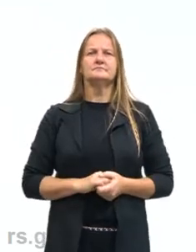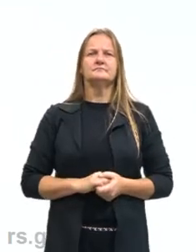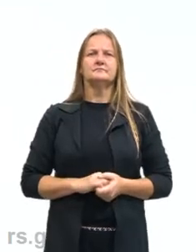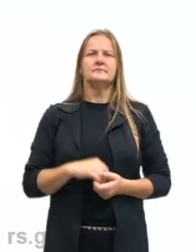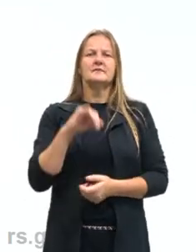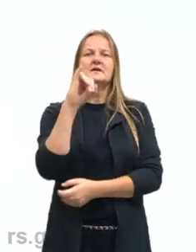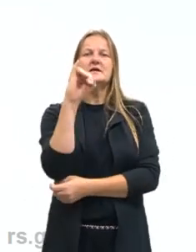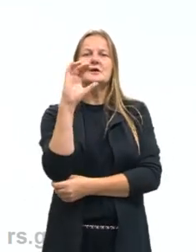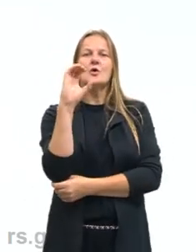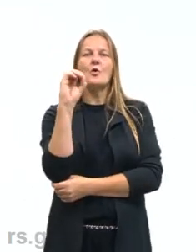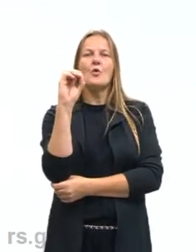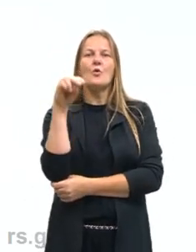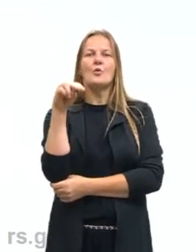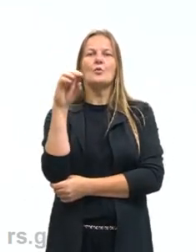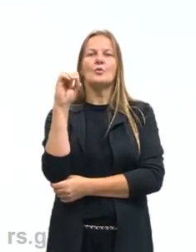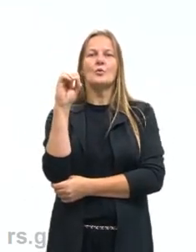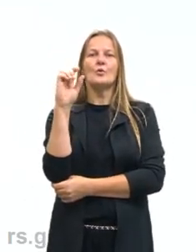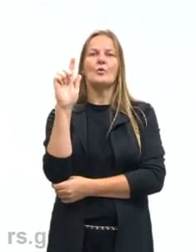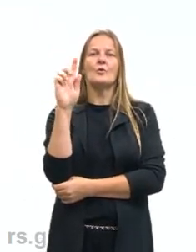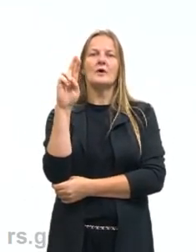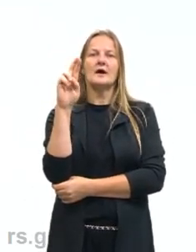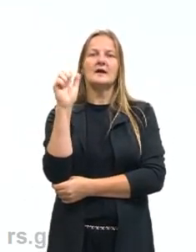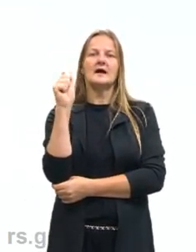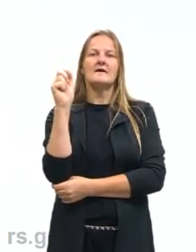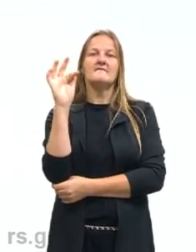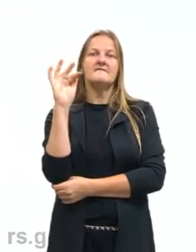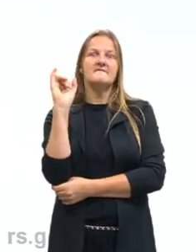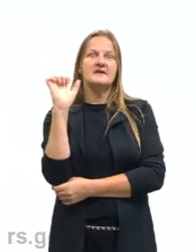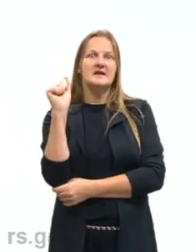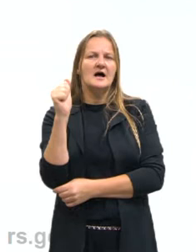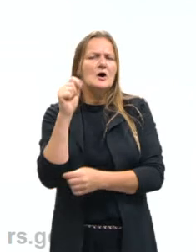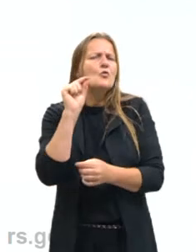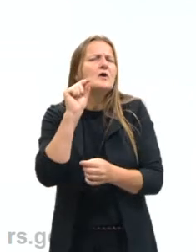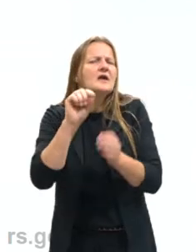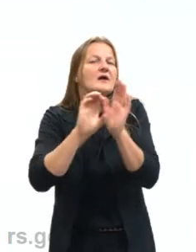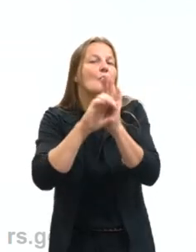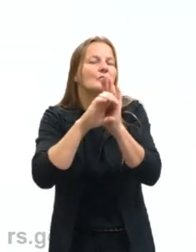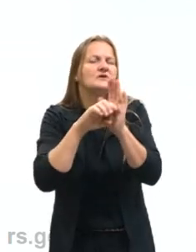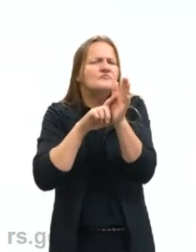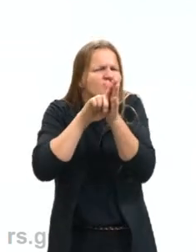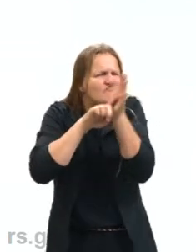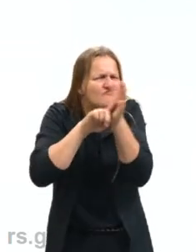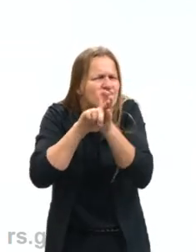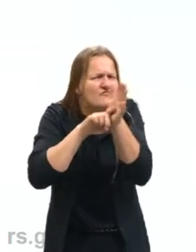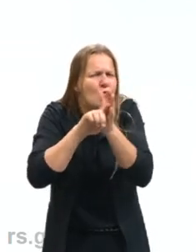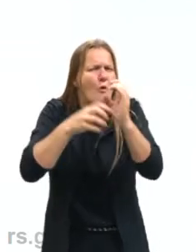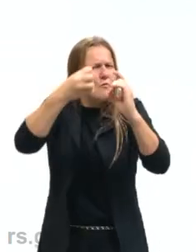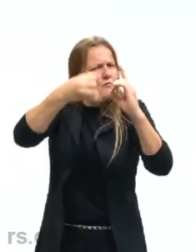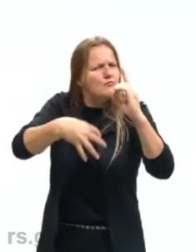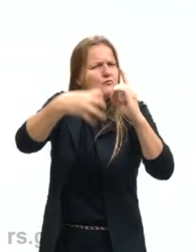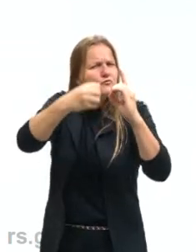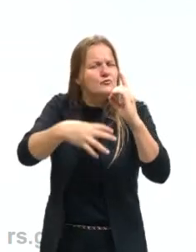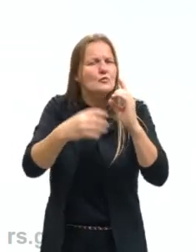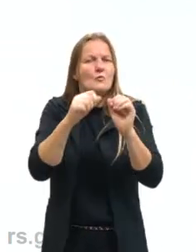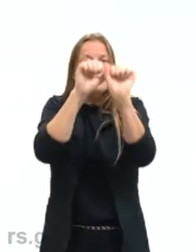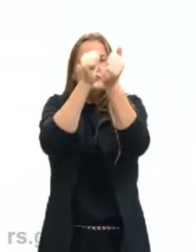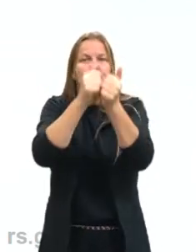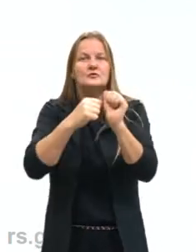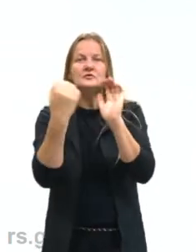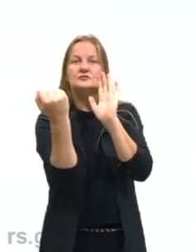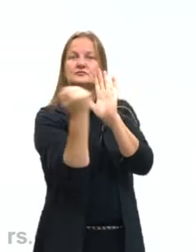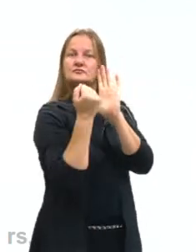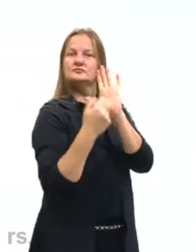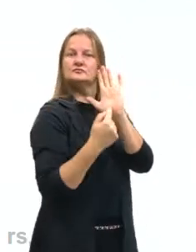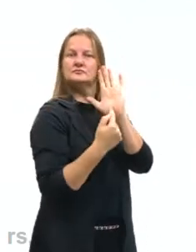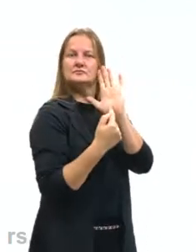iconografia. Iconografia, gente, é um estudo descritivo da representação visual de símbolos e